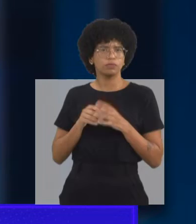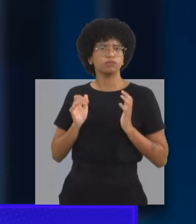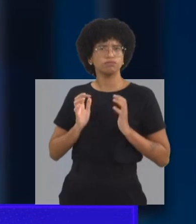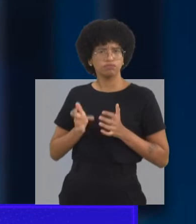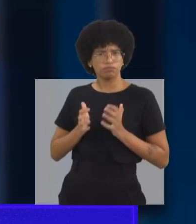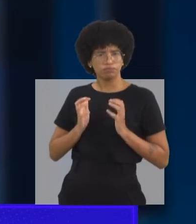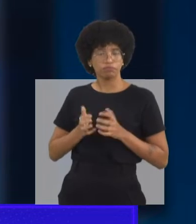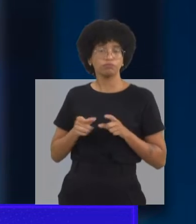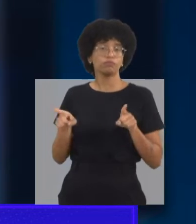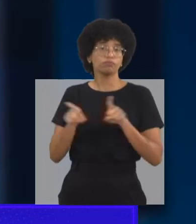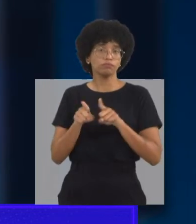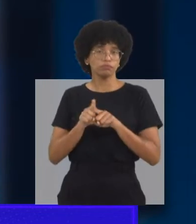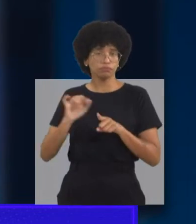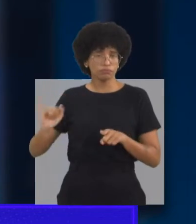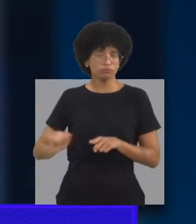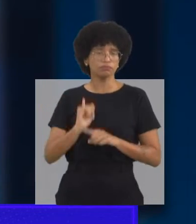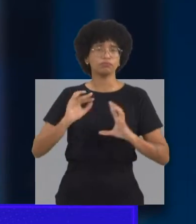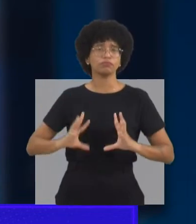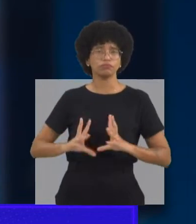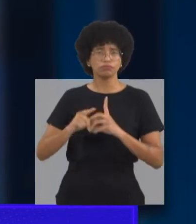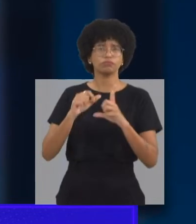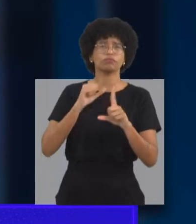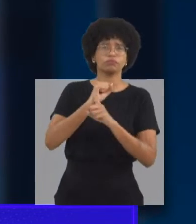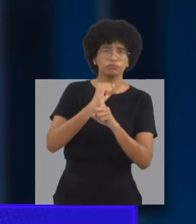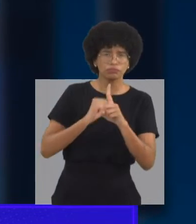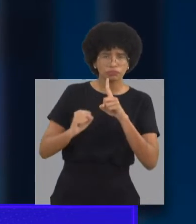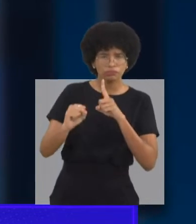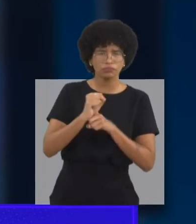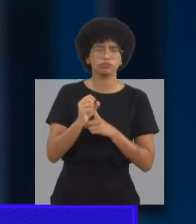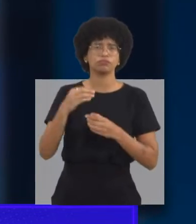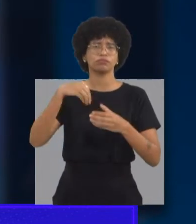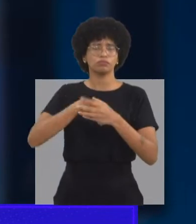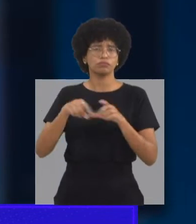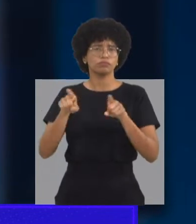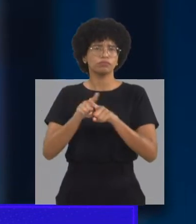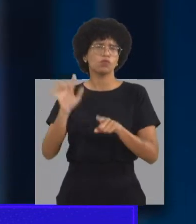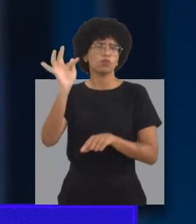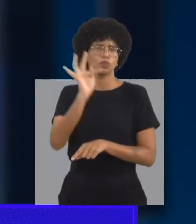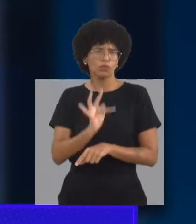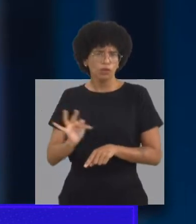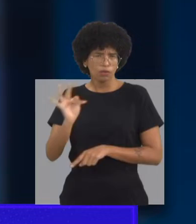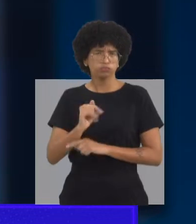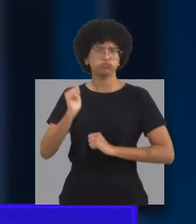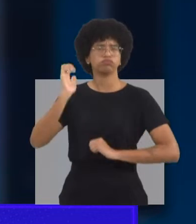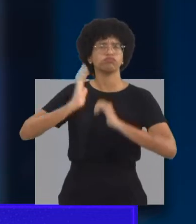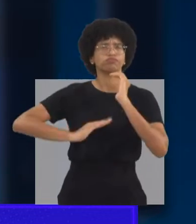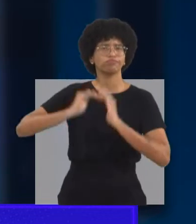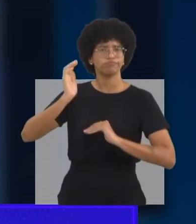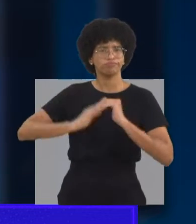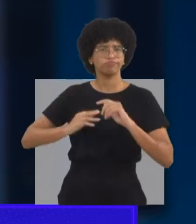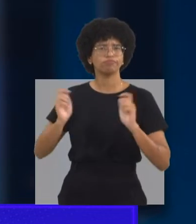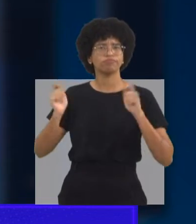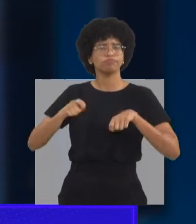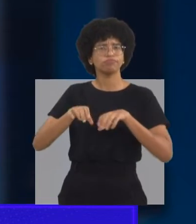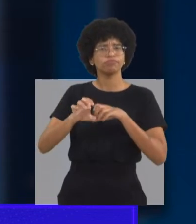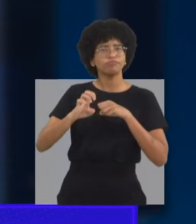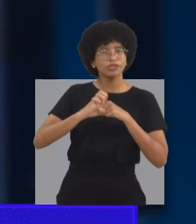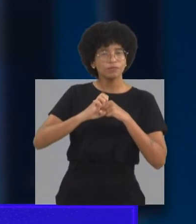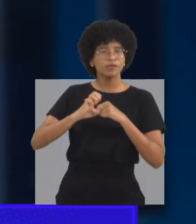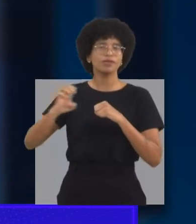dizer que não existe ou ignorar. Por mais difícil que a família passe no sentido da